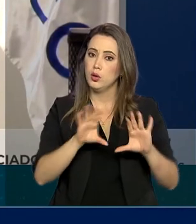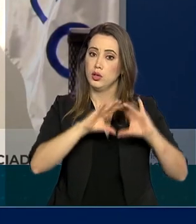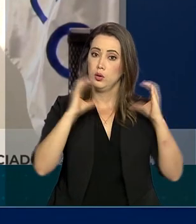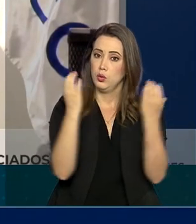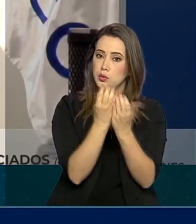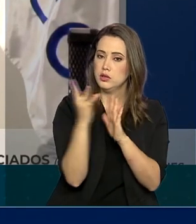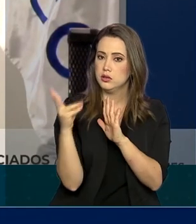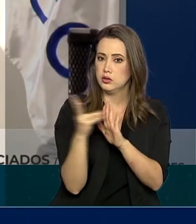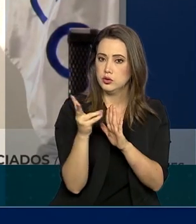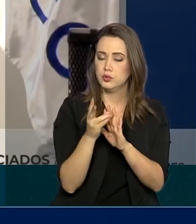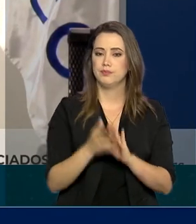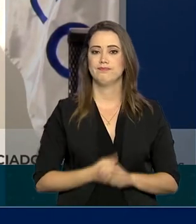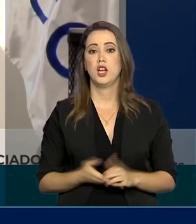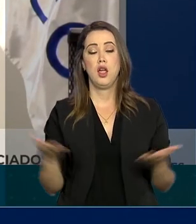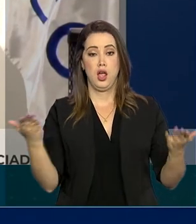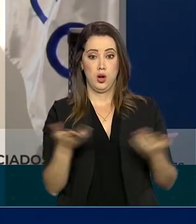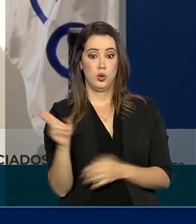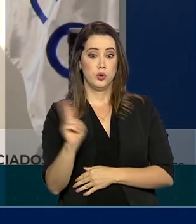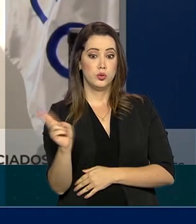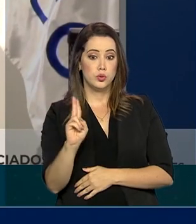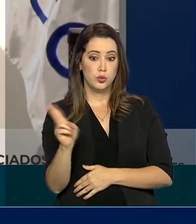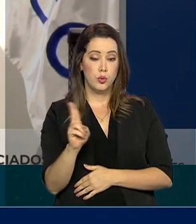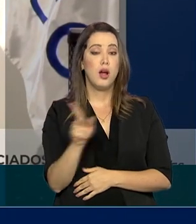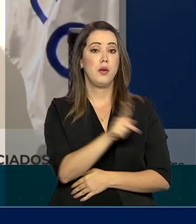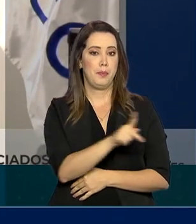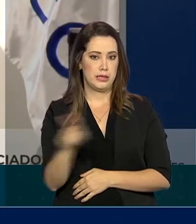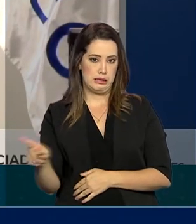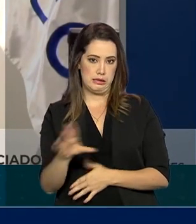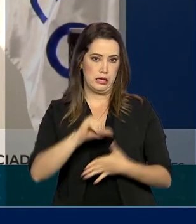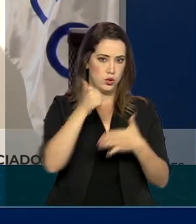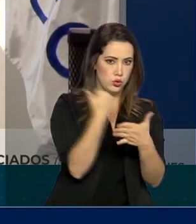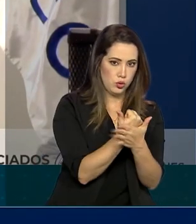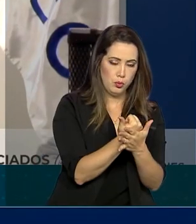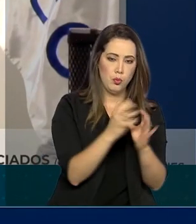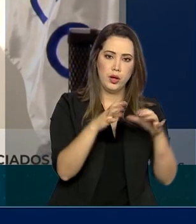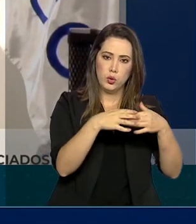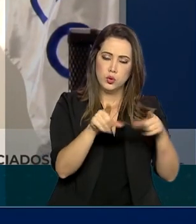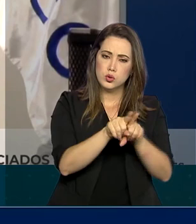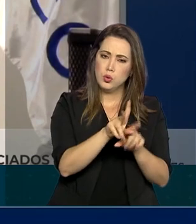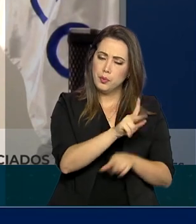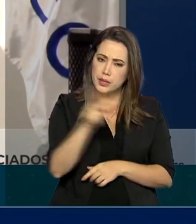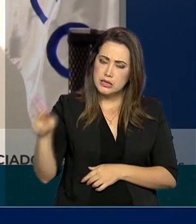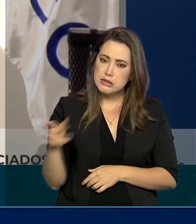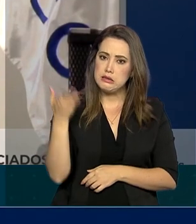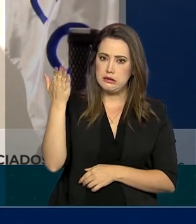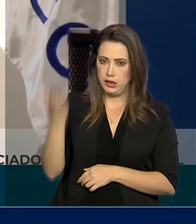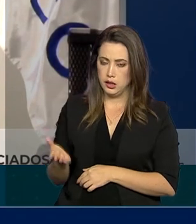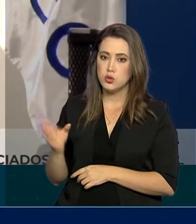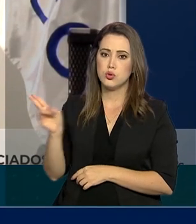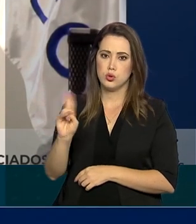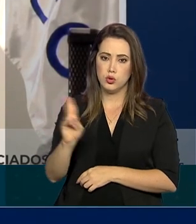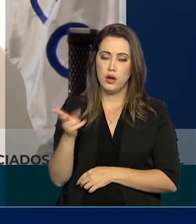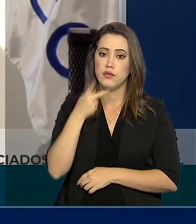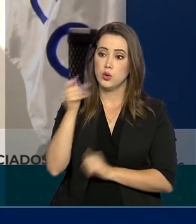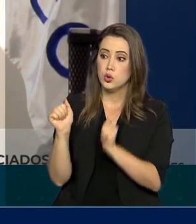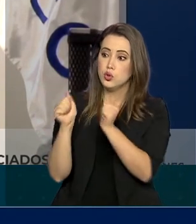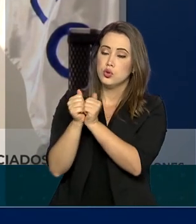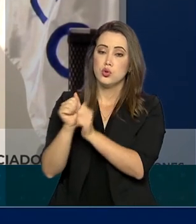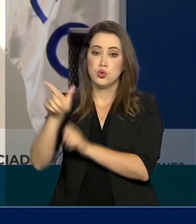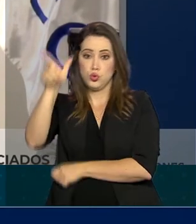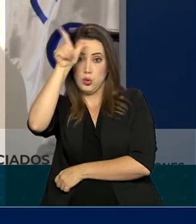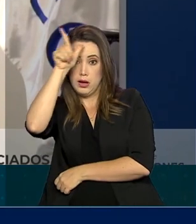Uruguai assumiu a presidência pró-têmpore do bloco. O presidente Lacalle Pou prometeu que vai buscar, junto à Alemanha,